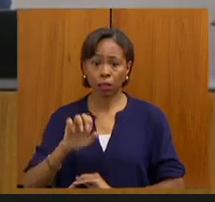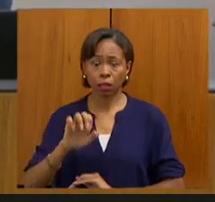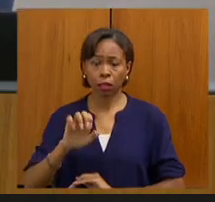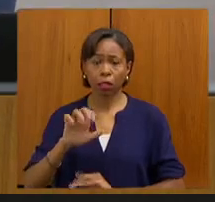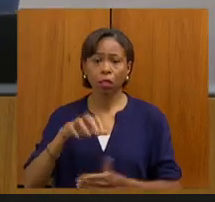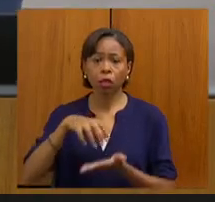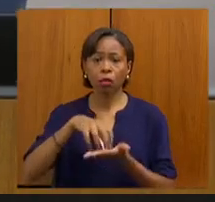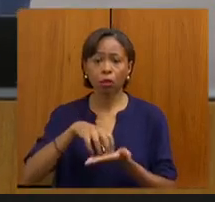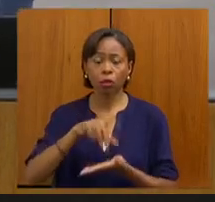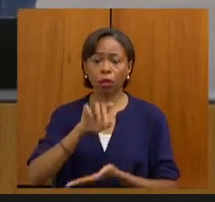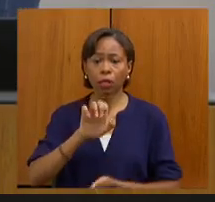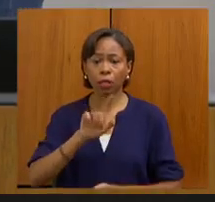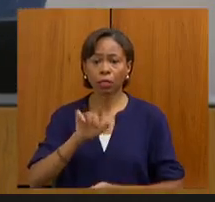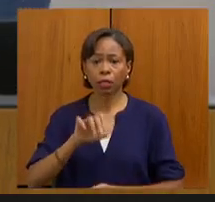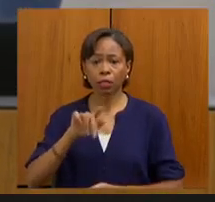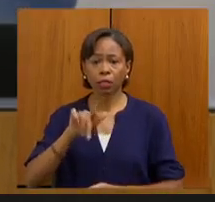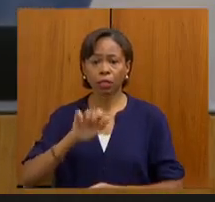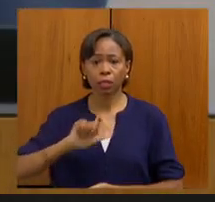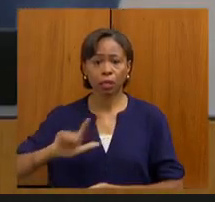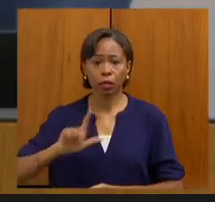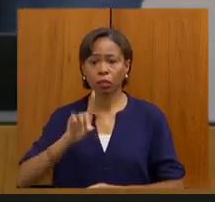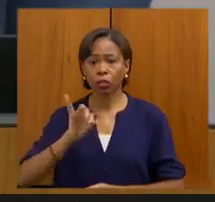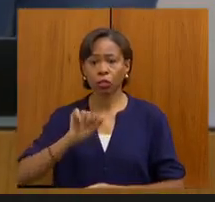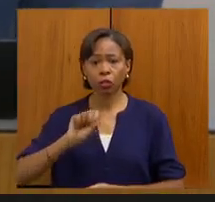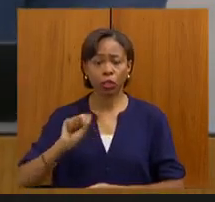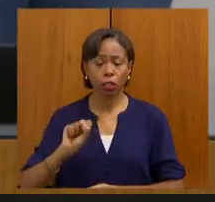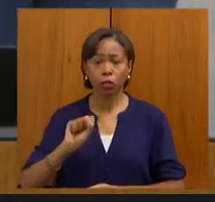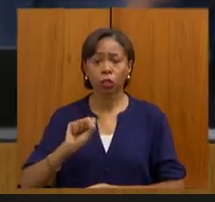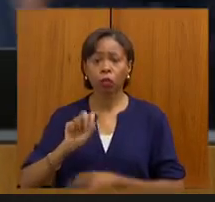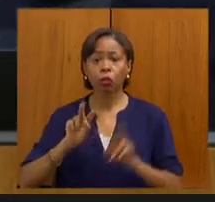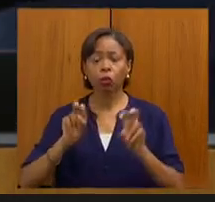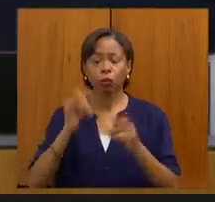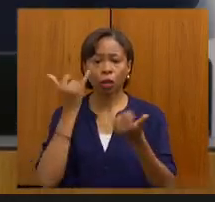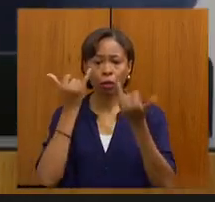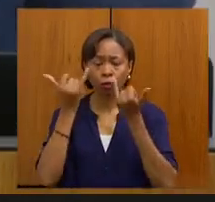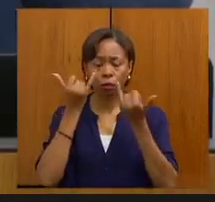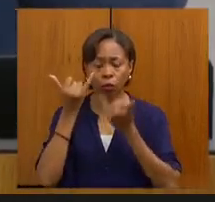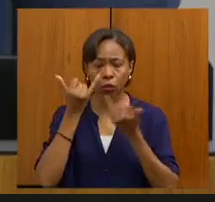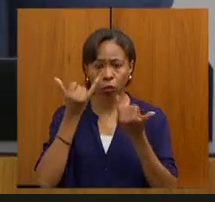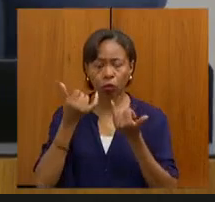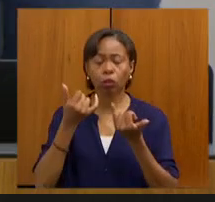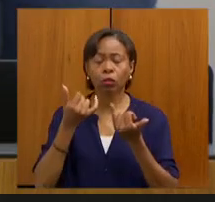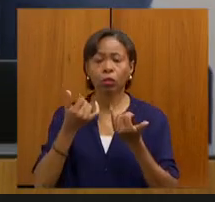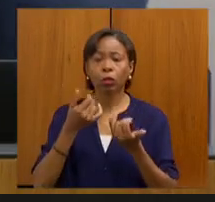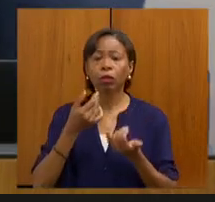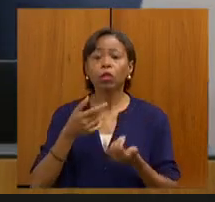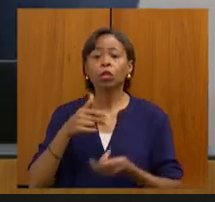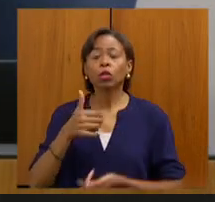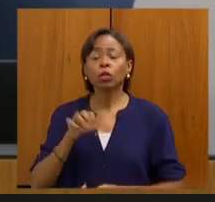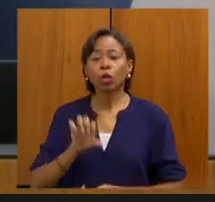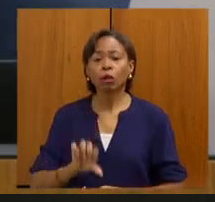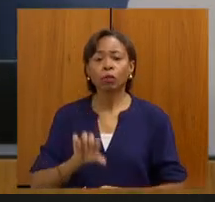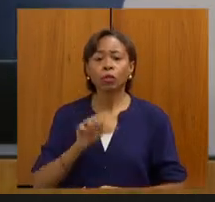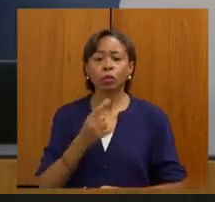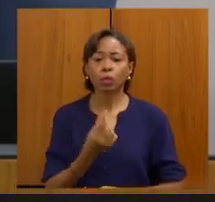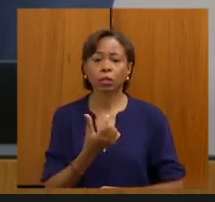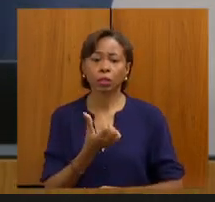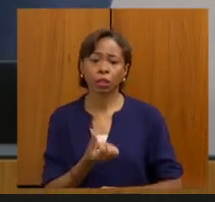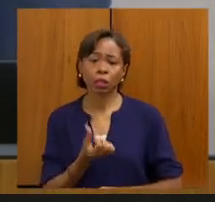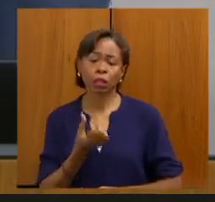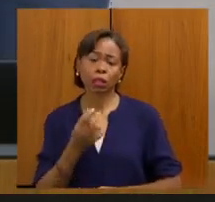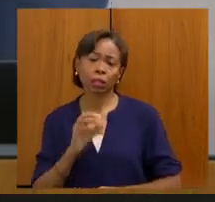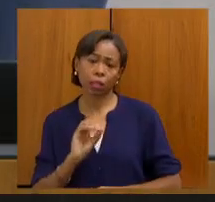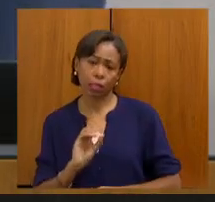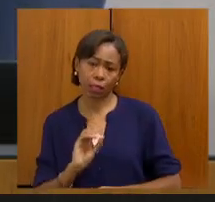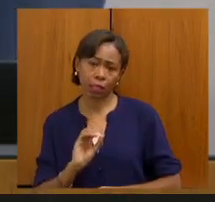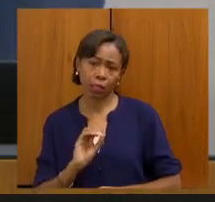Fundação Ezequiel Dias, prestando informações relativas ao requerimento número 9.160, 9.163,